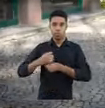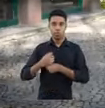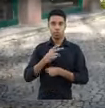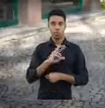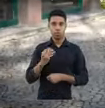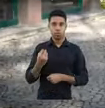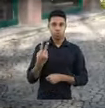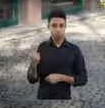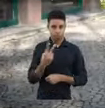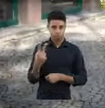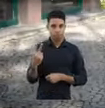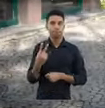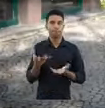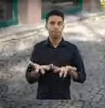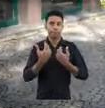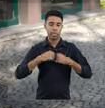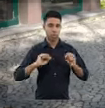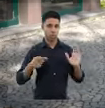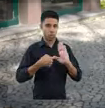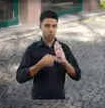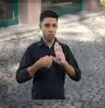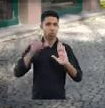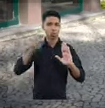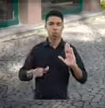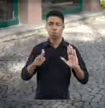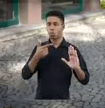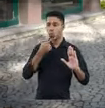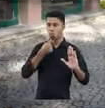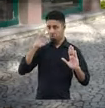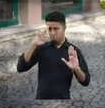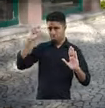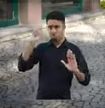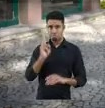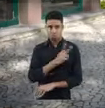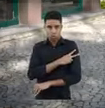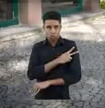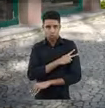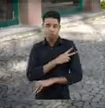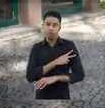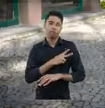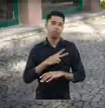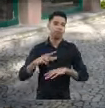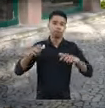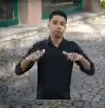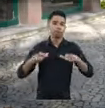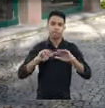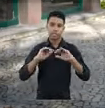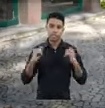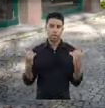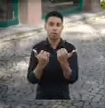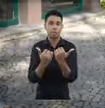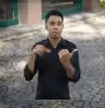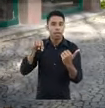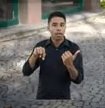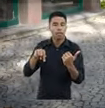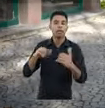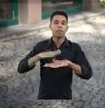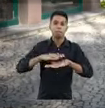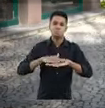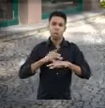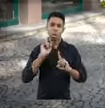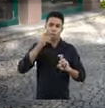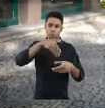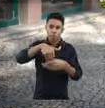2022... Silvia Silva. denúncia de que empregador de uma cerâmica estava assediando moralmente os trabalhadores a votarem em determinado